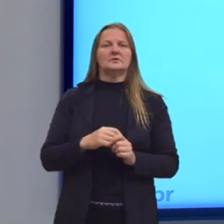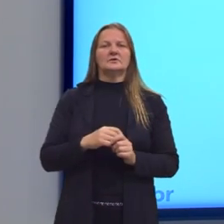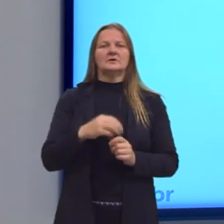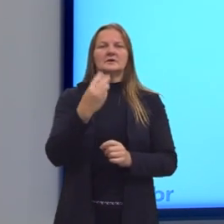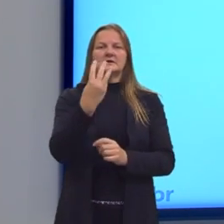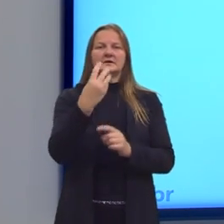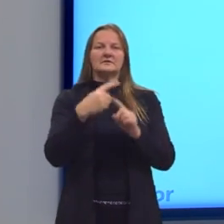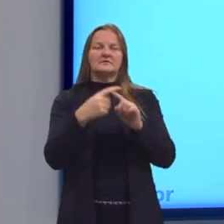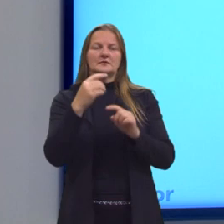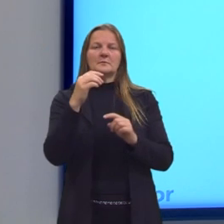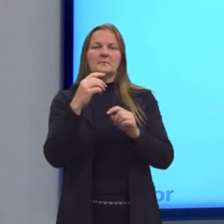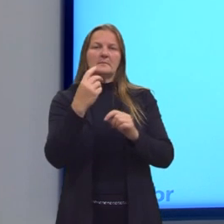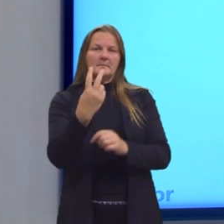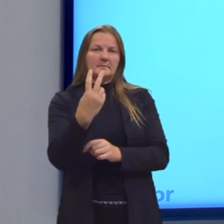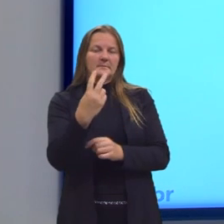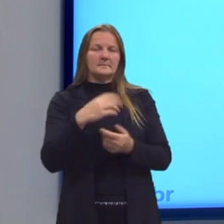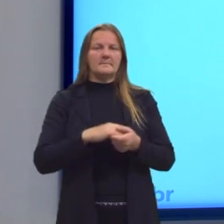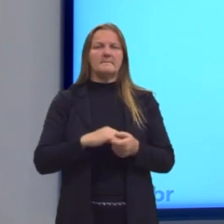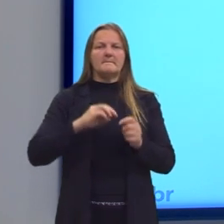Φ mais 2,